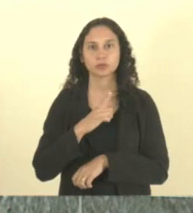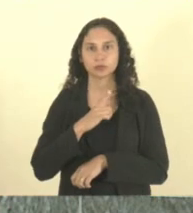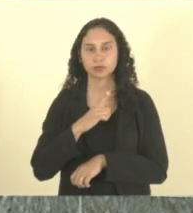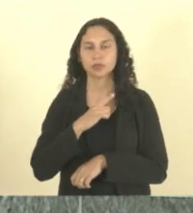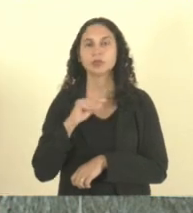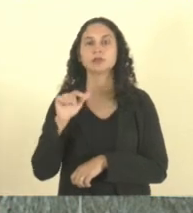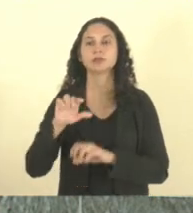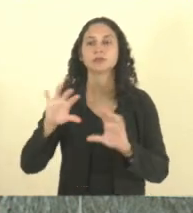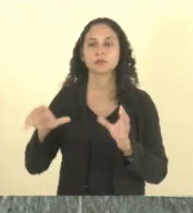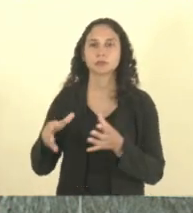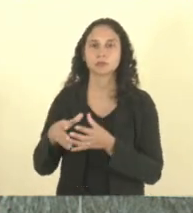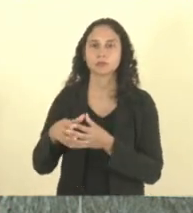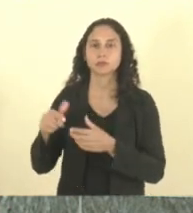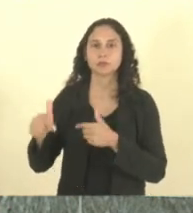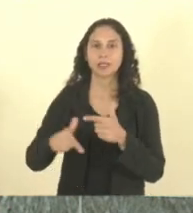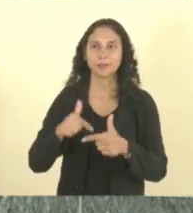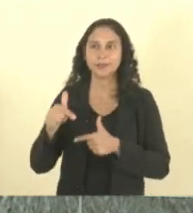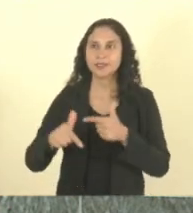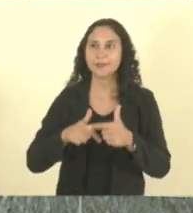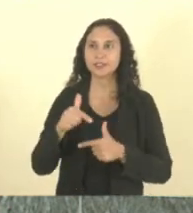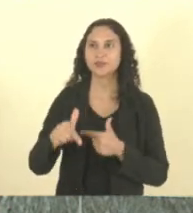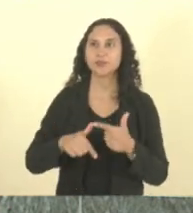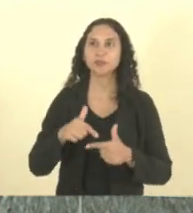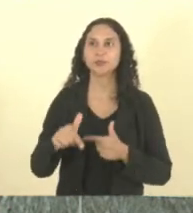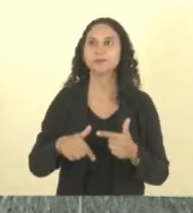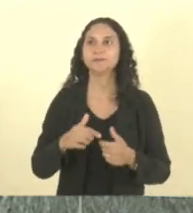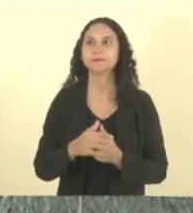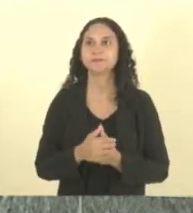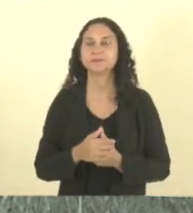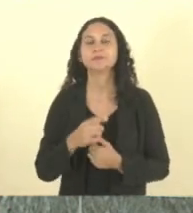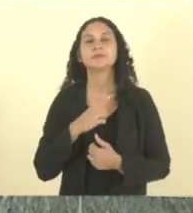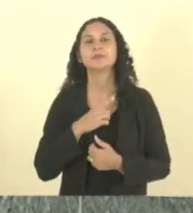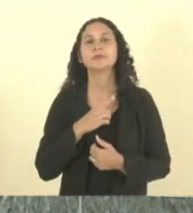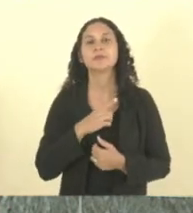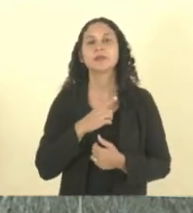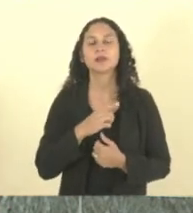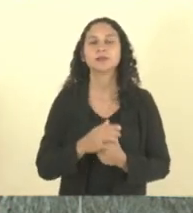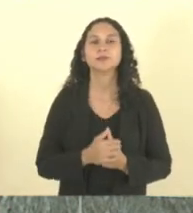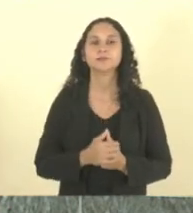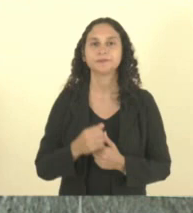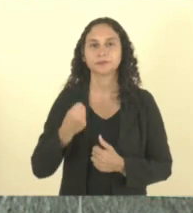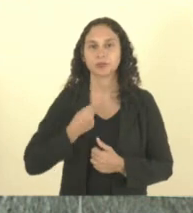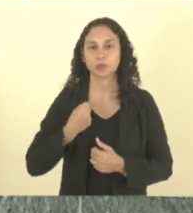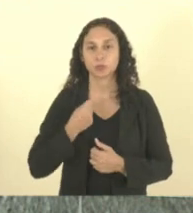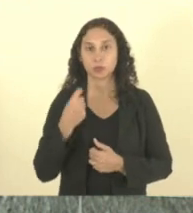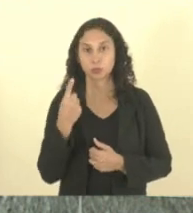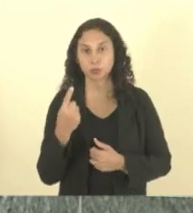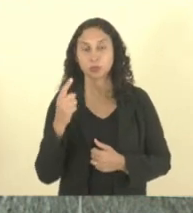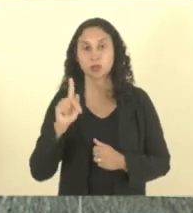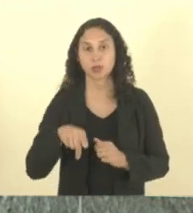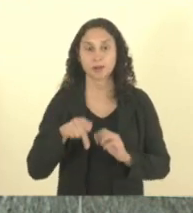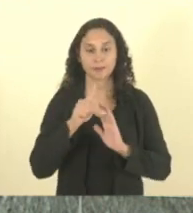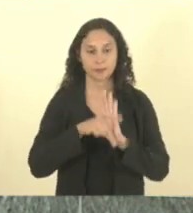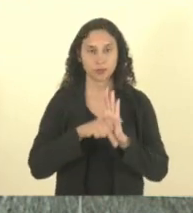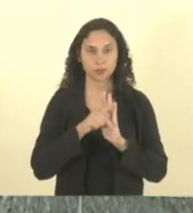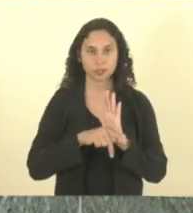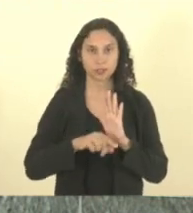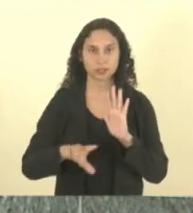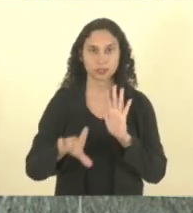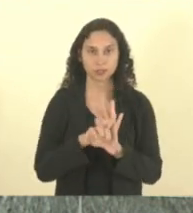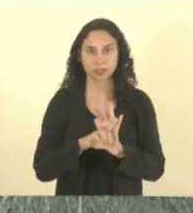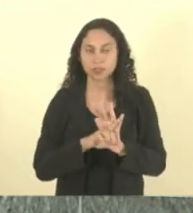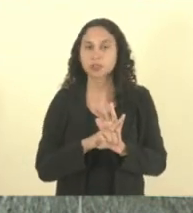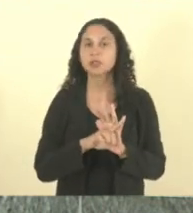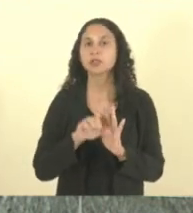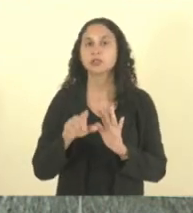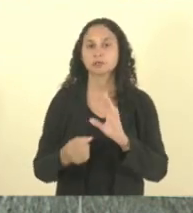parlamentar. Das proposições recebidas e distribuídas aos senhores deputados, o item 1 da pauta, o pleito de lei 44622, de autoria